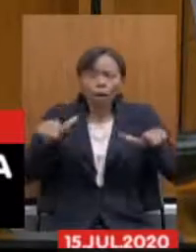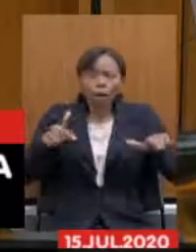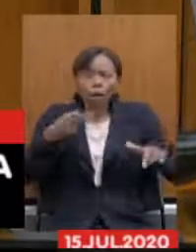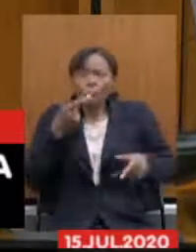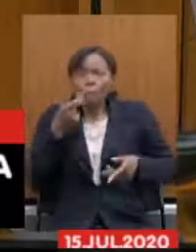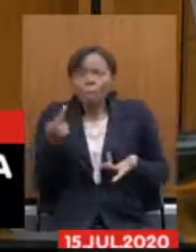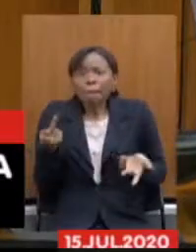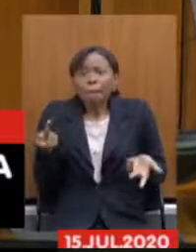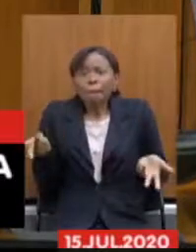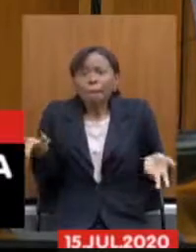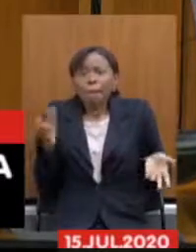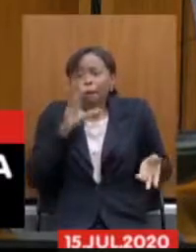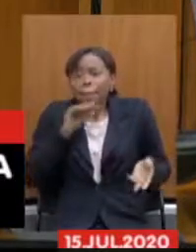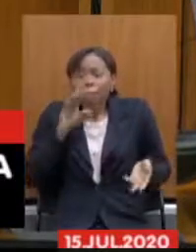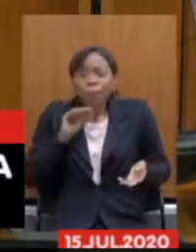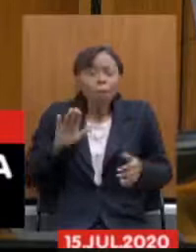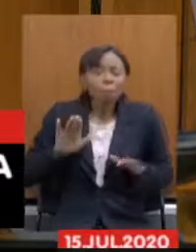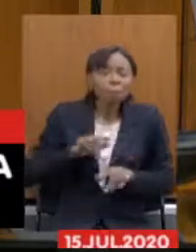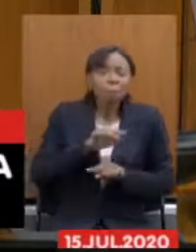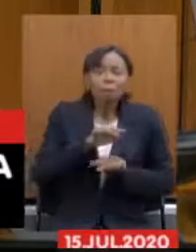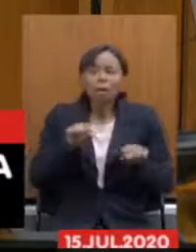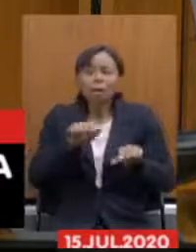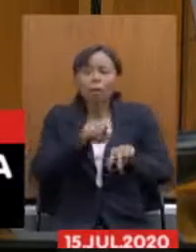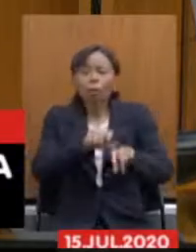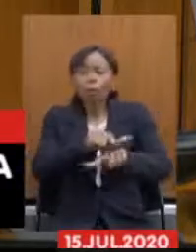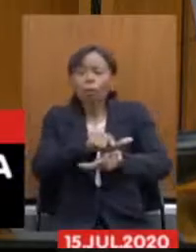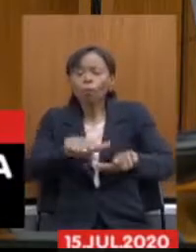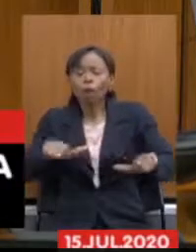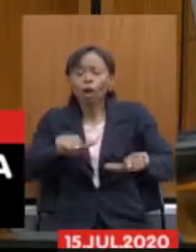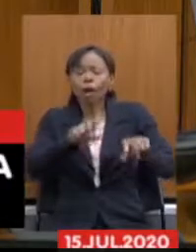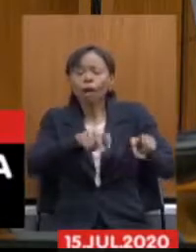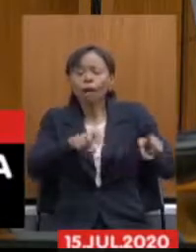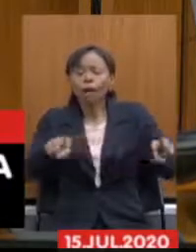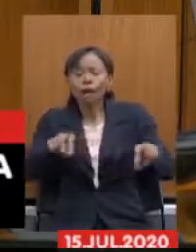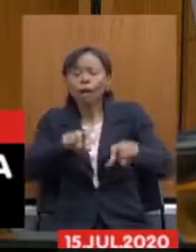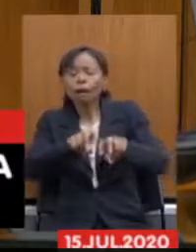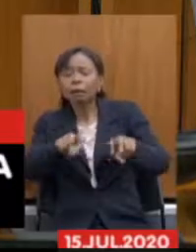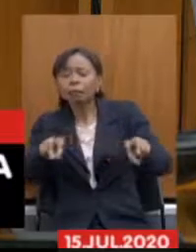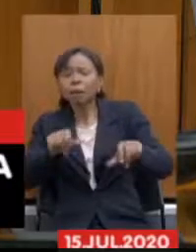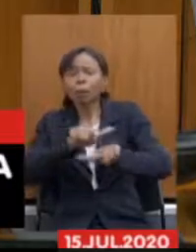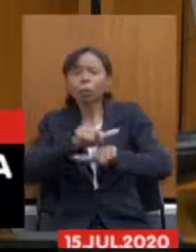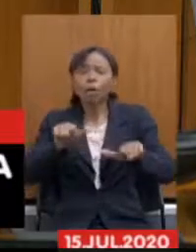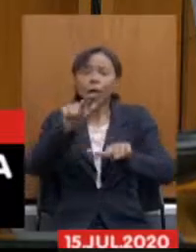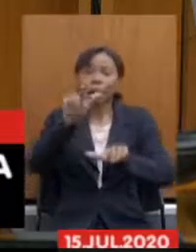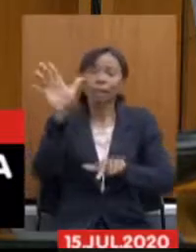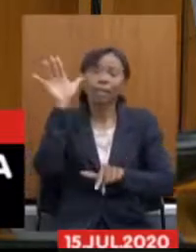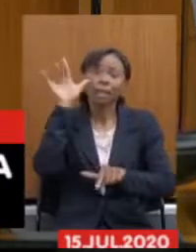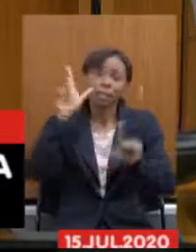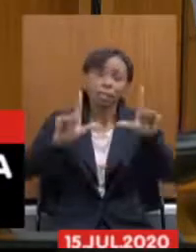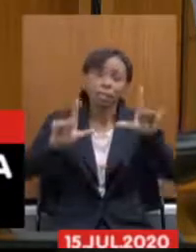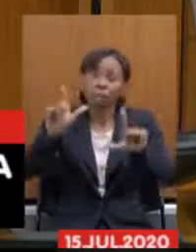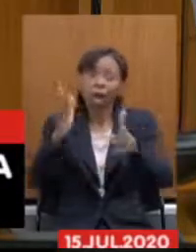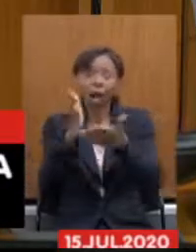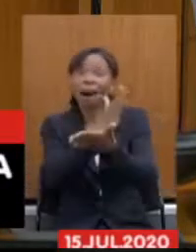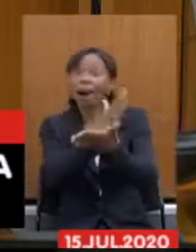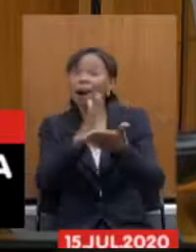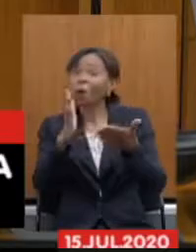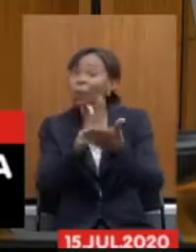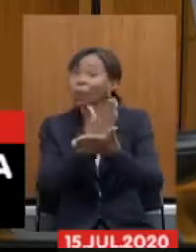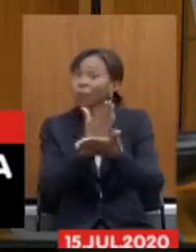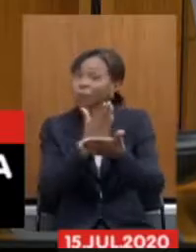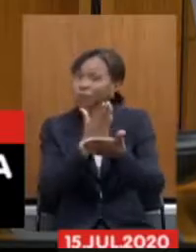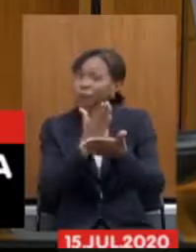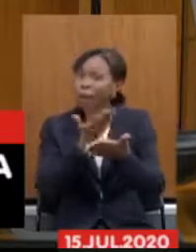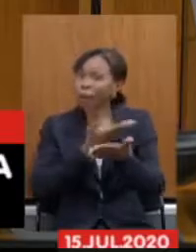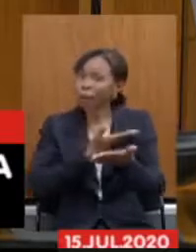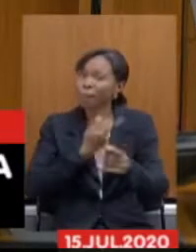cadeiras para falar com colegas que estão nos assistindo pela televisão e alguns porque vários outros estão trabalhando